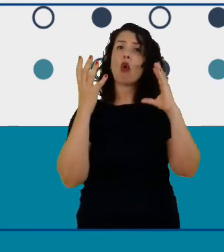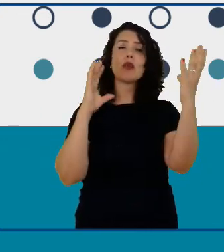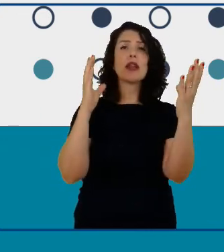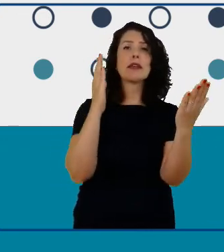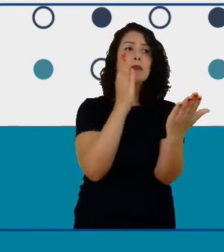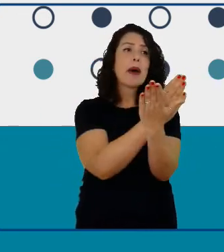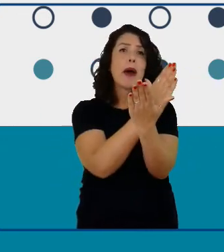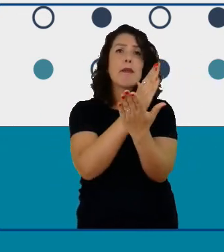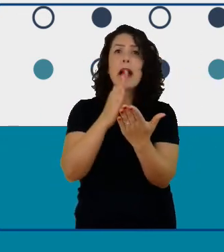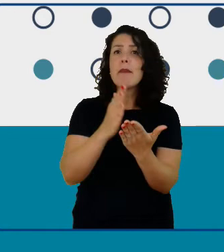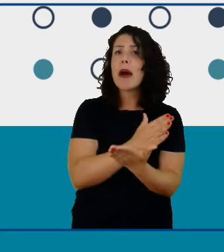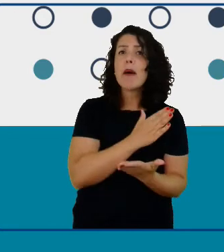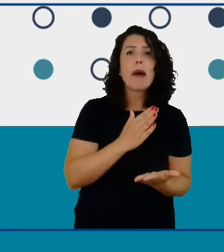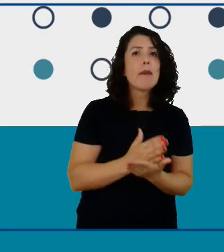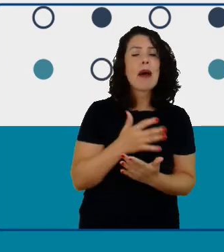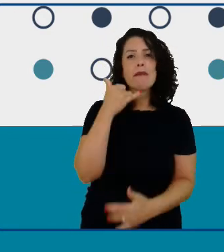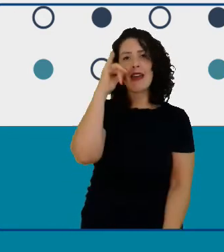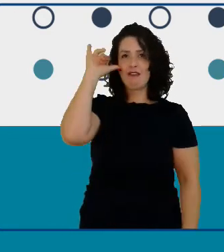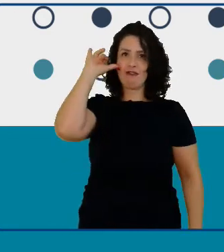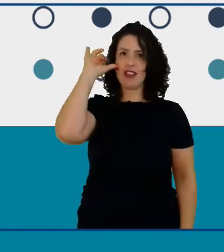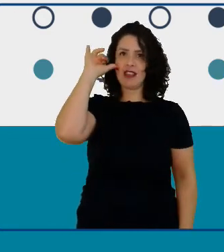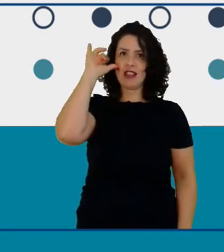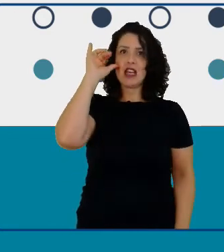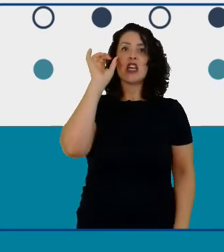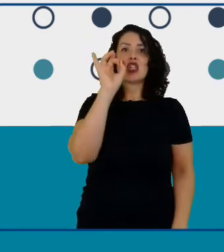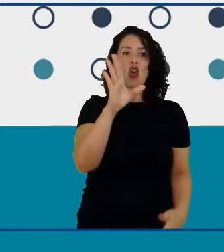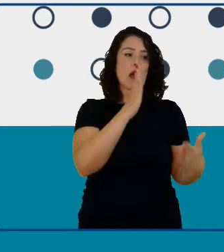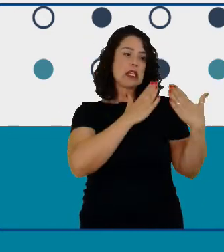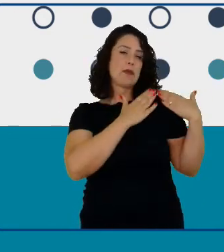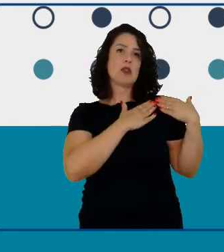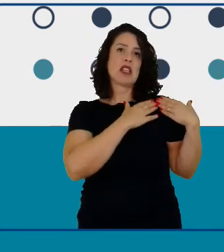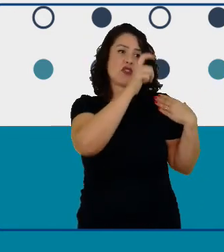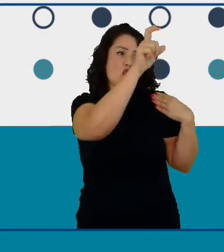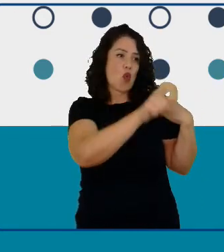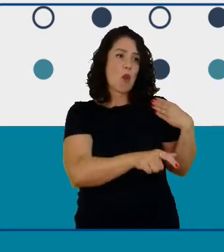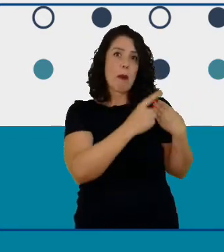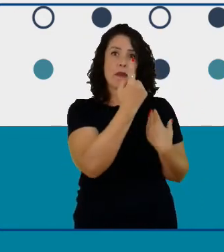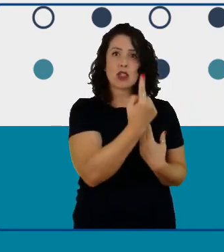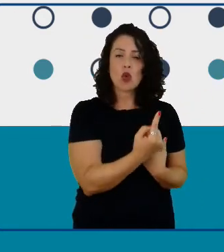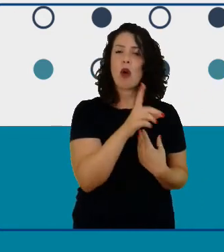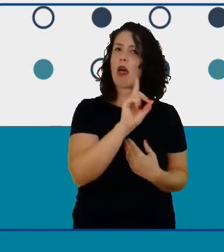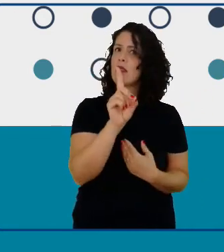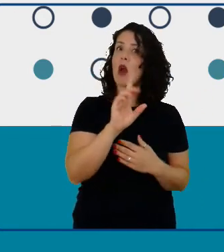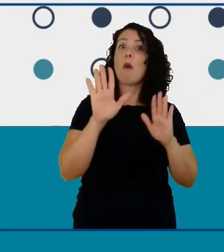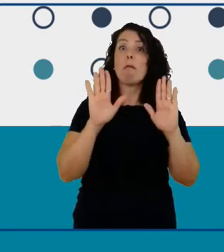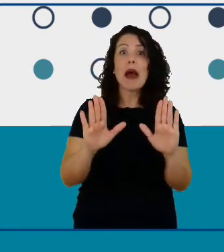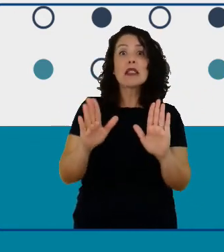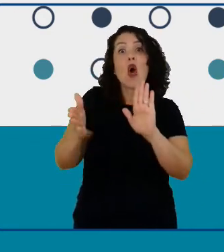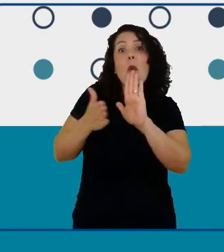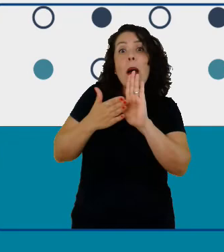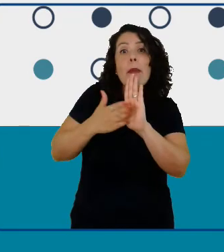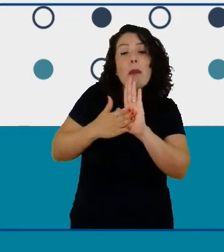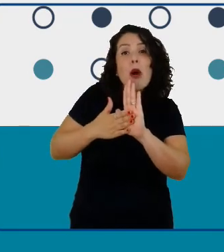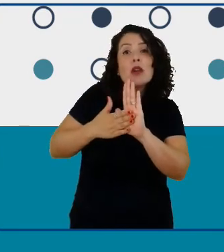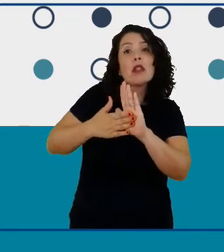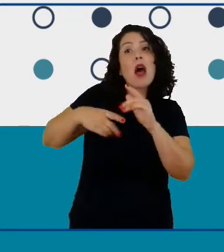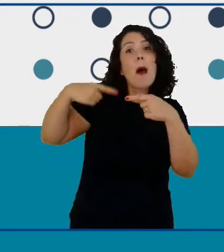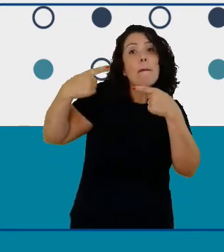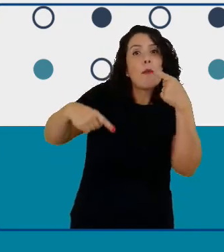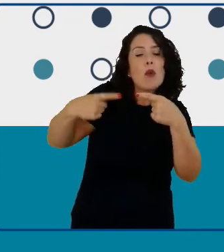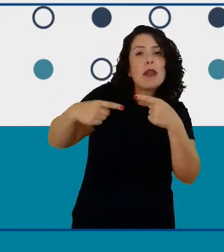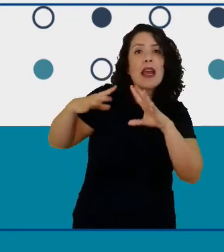uma pessoa específica e aí acaba sendo uma política de toda